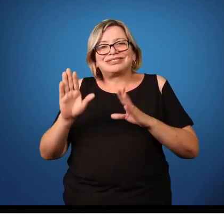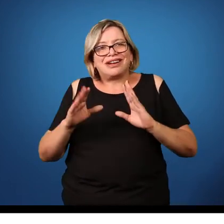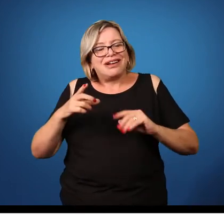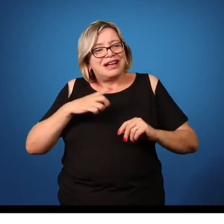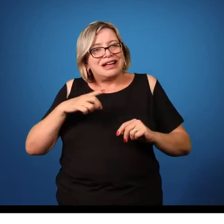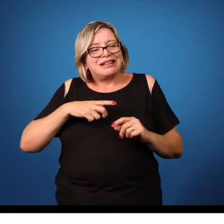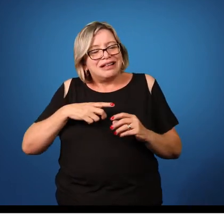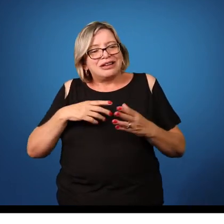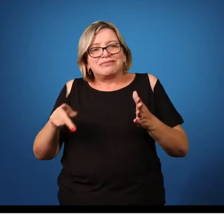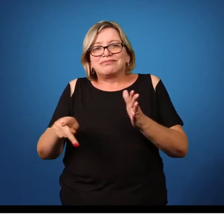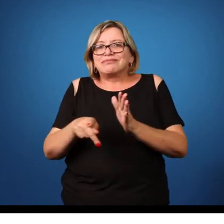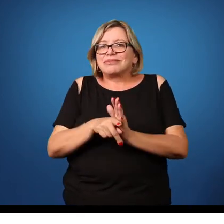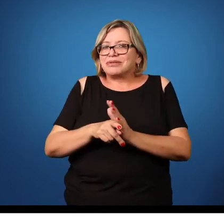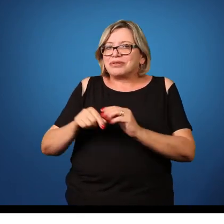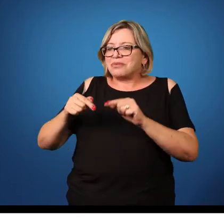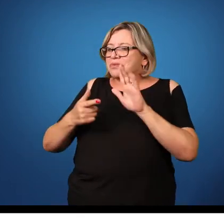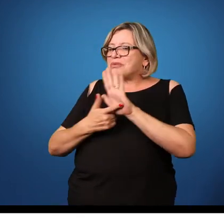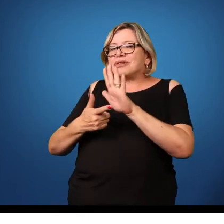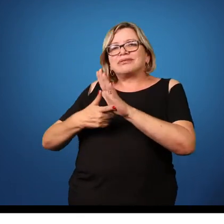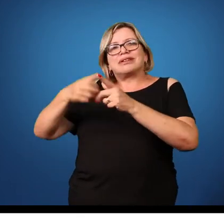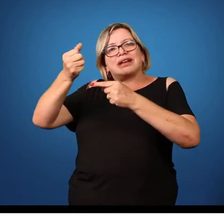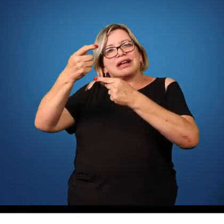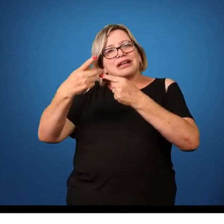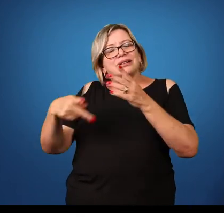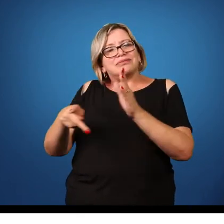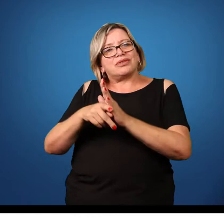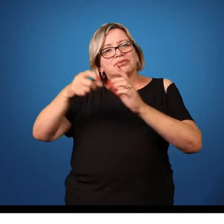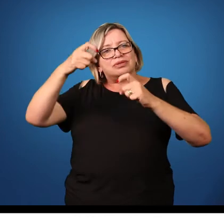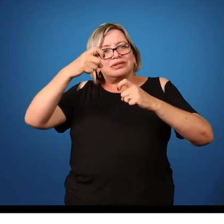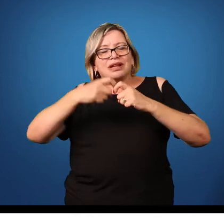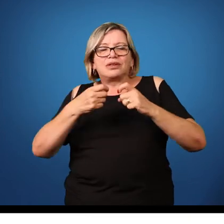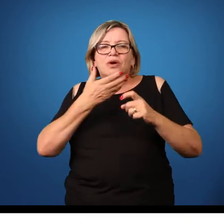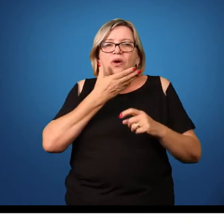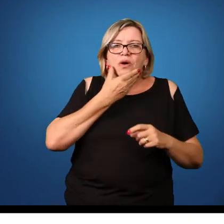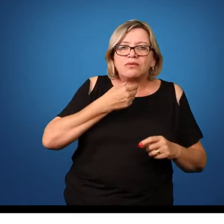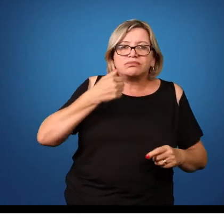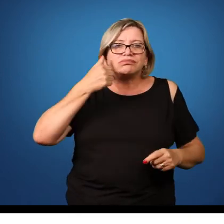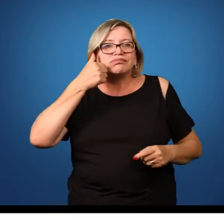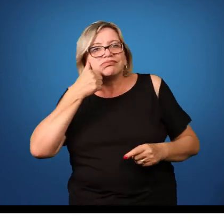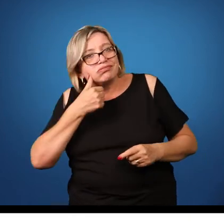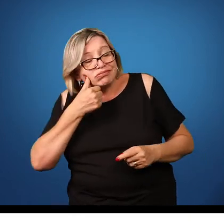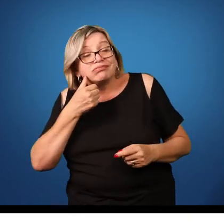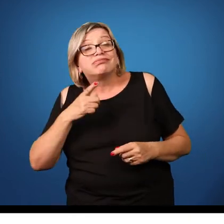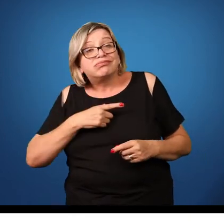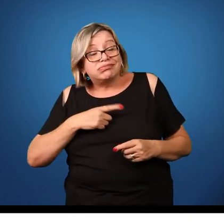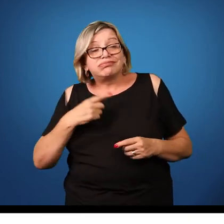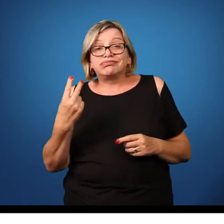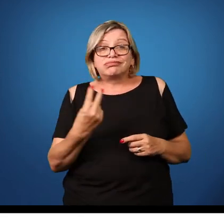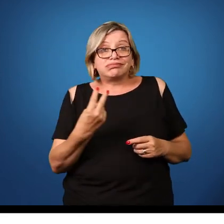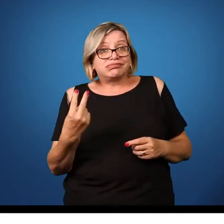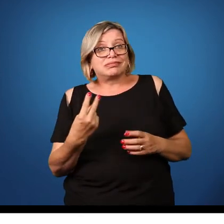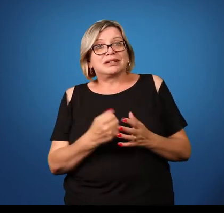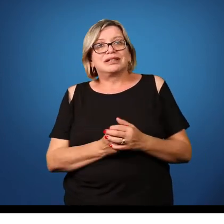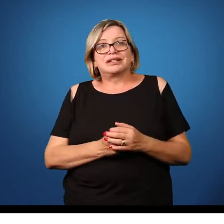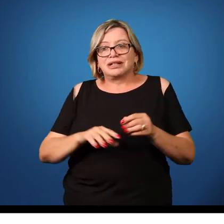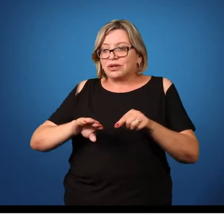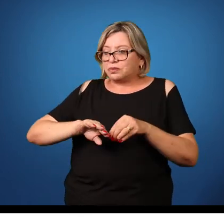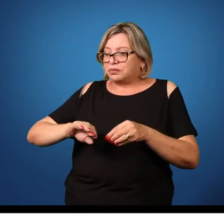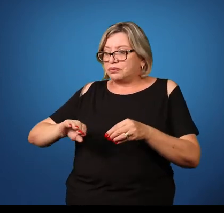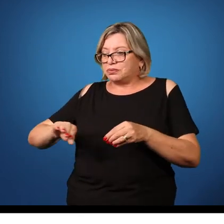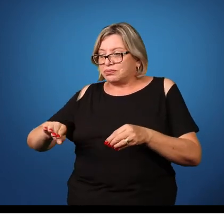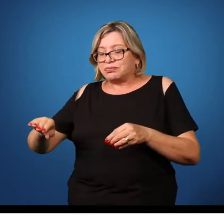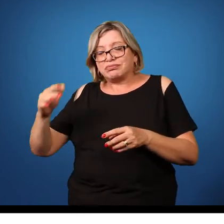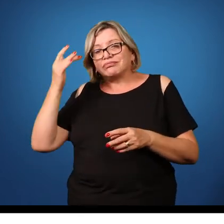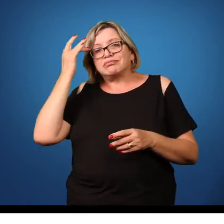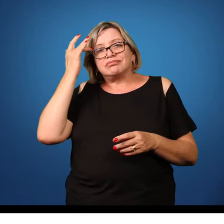nesse animal, e isso caracteriza um organismo hermafrodita, obviamente. Então, quanto mais afastado, mais